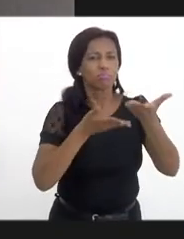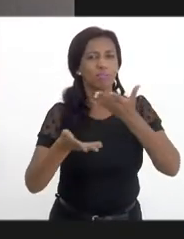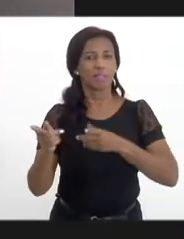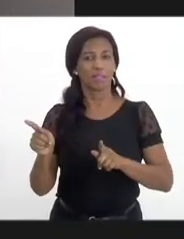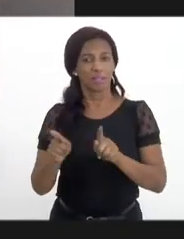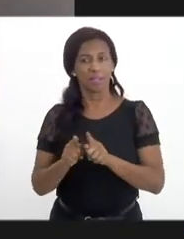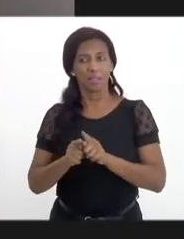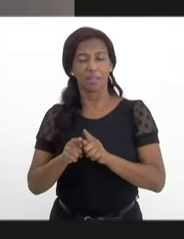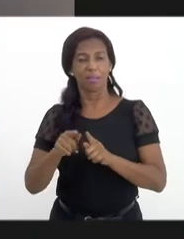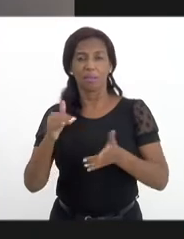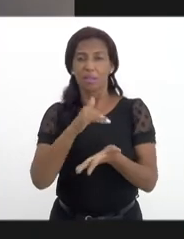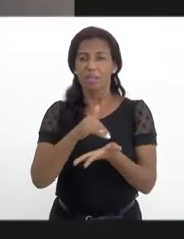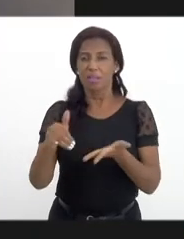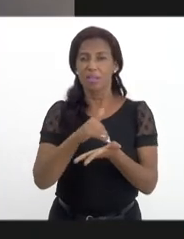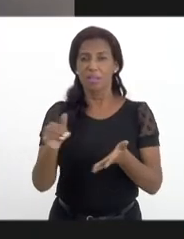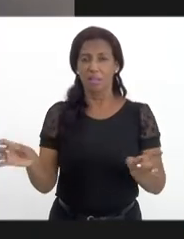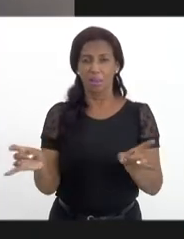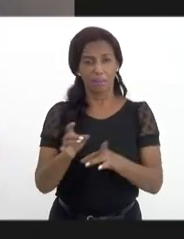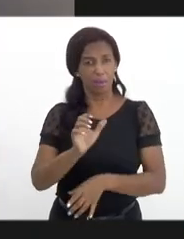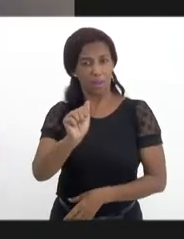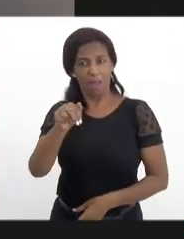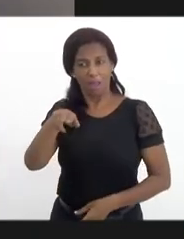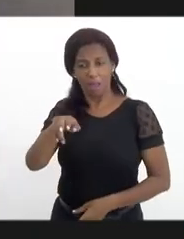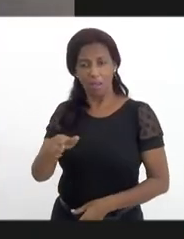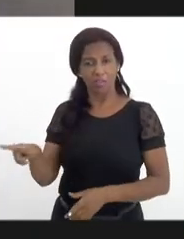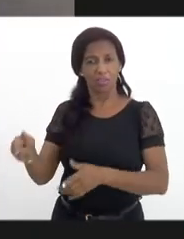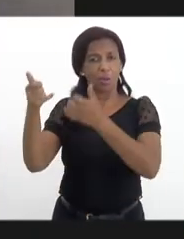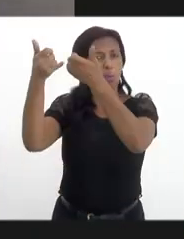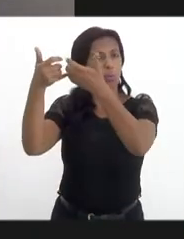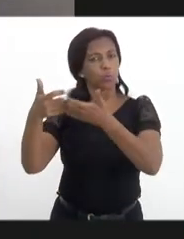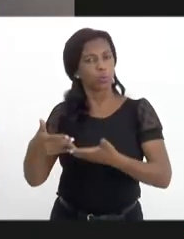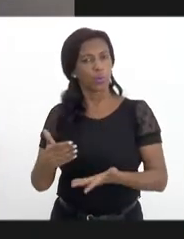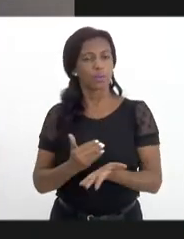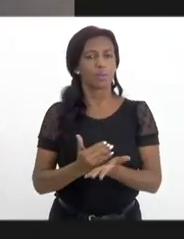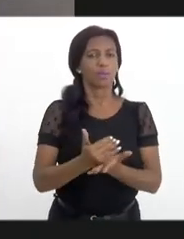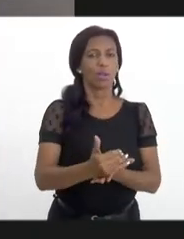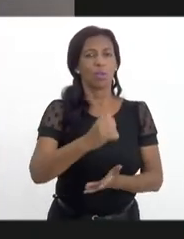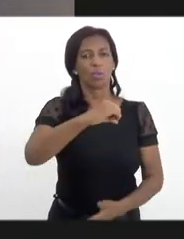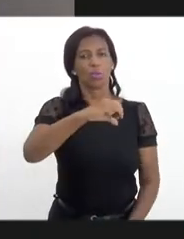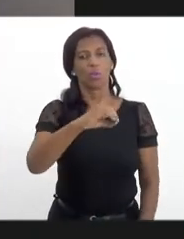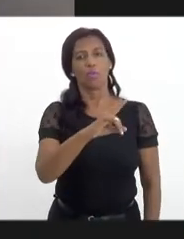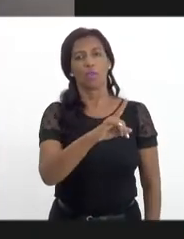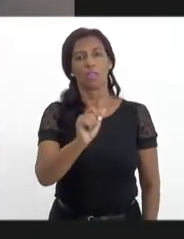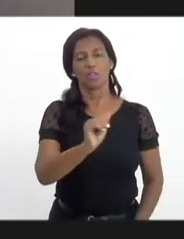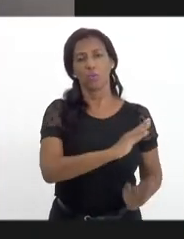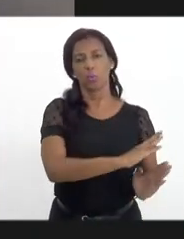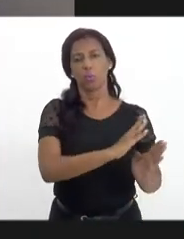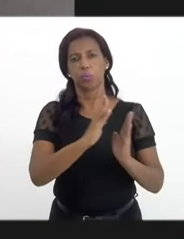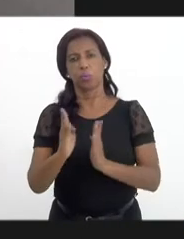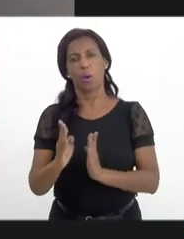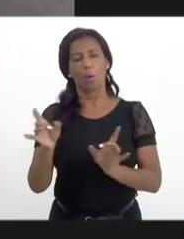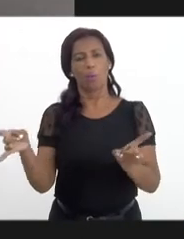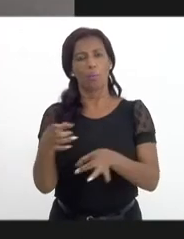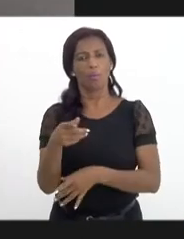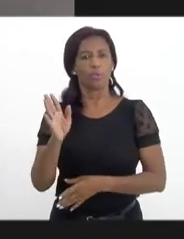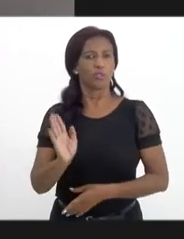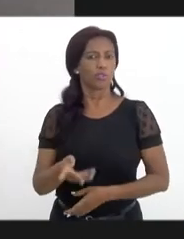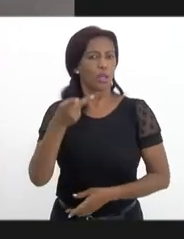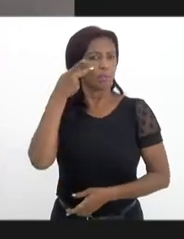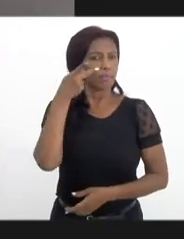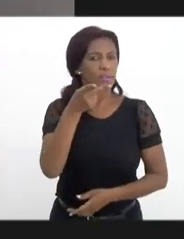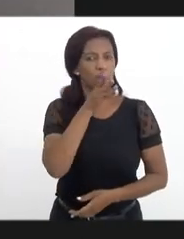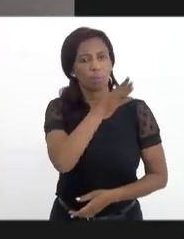e colocando a secretaria à disposição, a Anne bem já disse, a gente nesse início, esses 90 dias que completamos agora, já estivemos